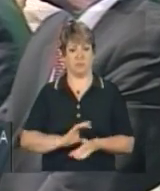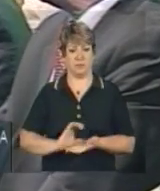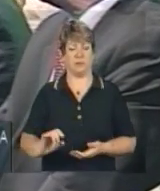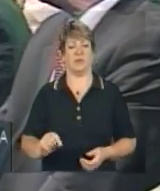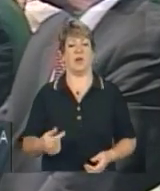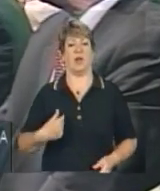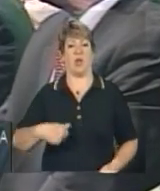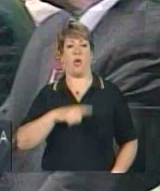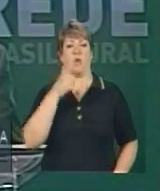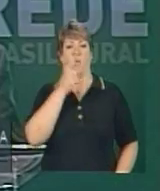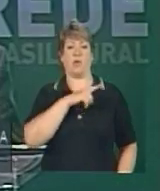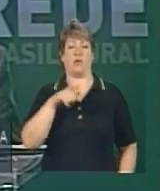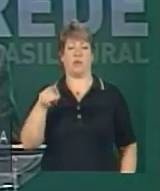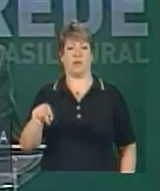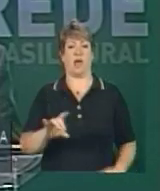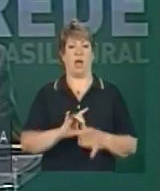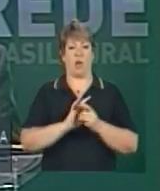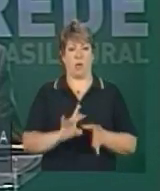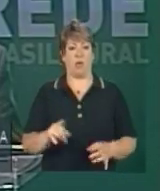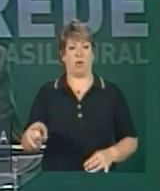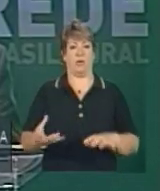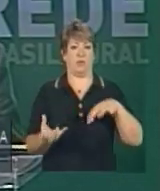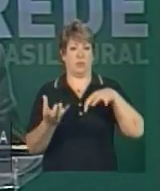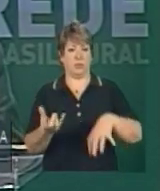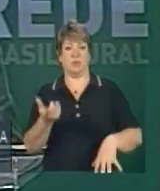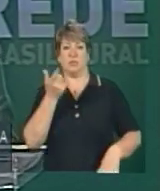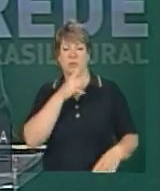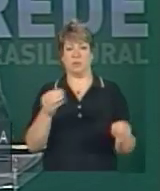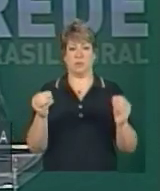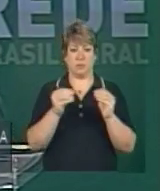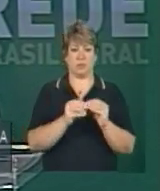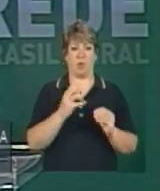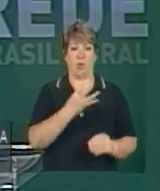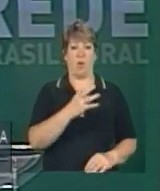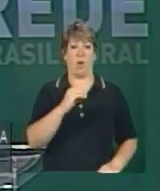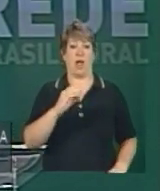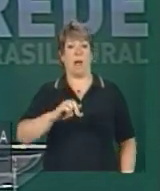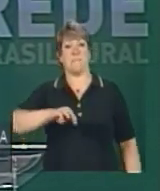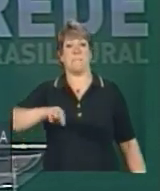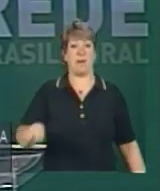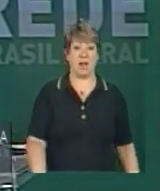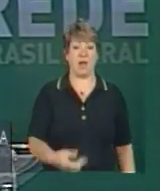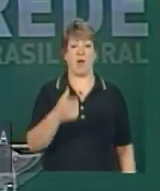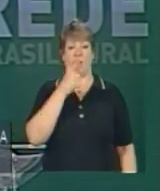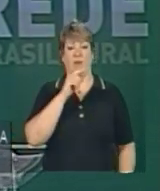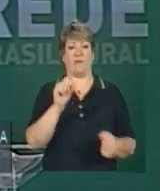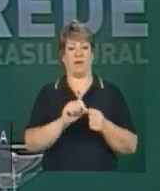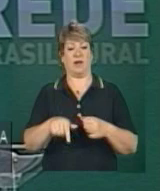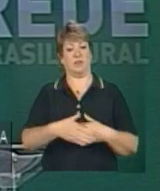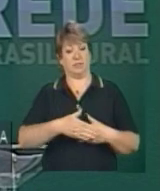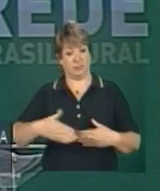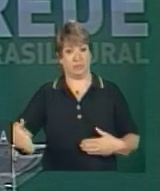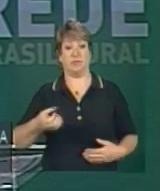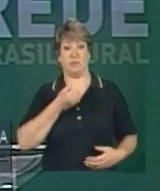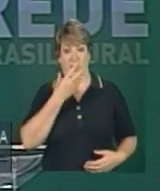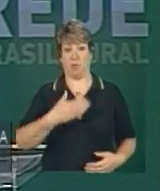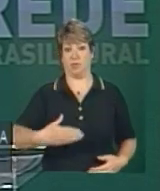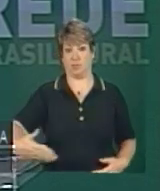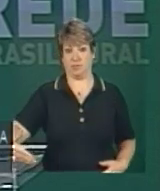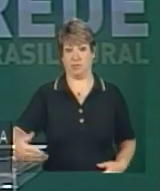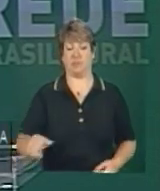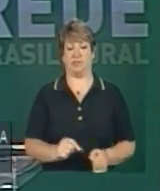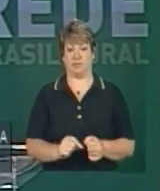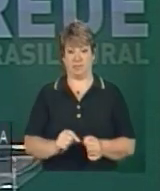por solicitação do Executivo, autorização do Legislativo, suplementamos em R$ 400 milhões e estamos em estágio avançado de